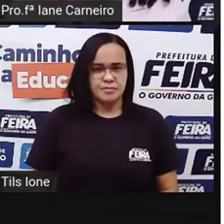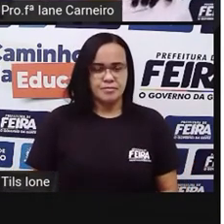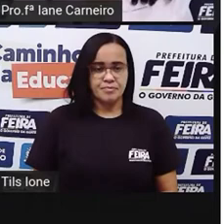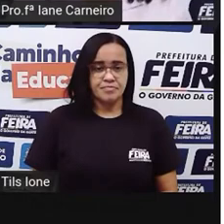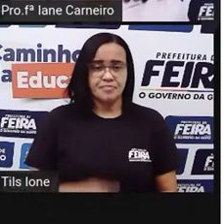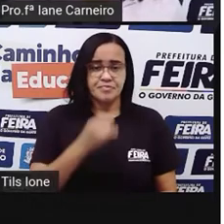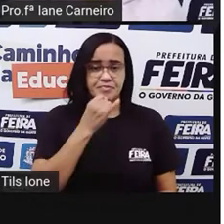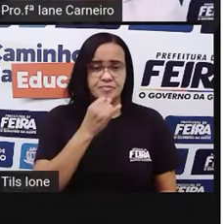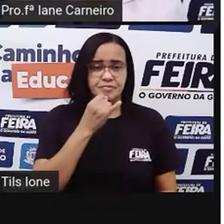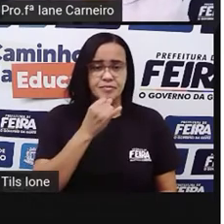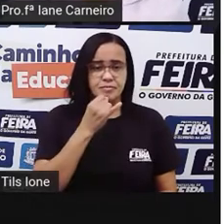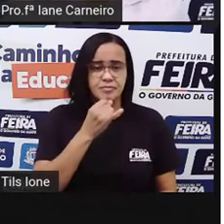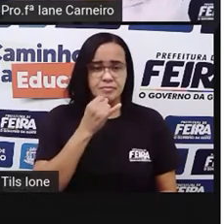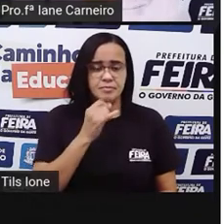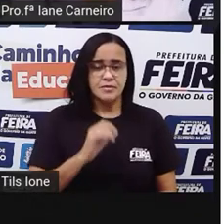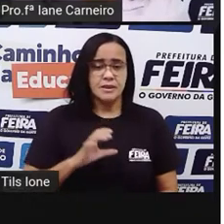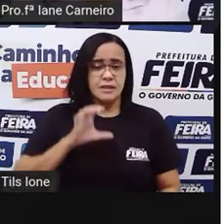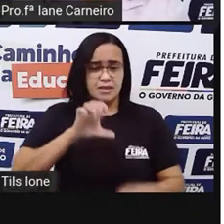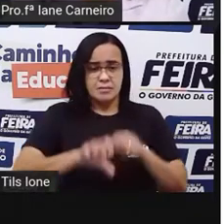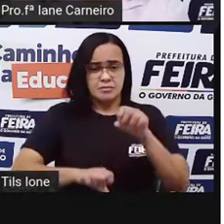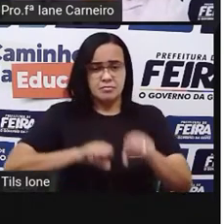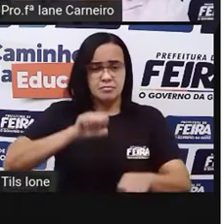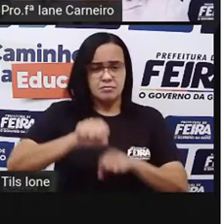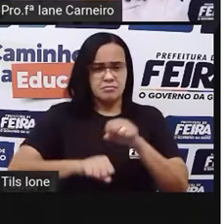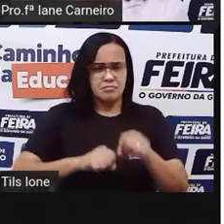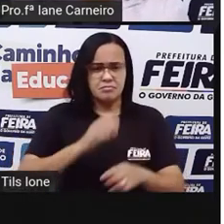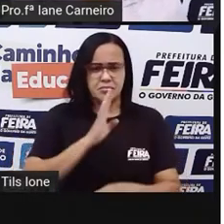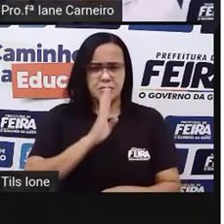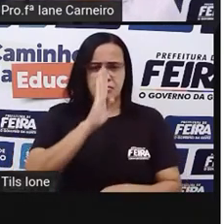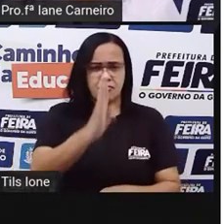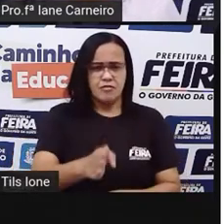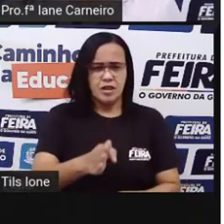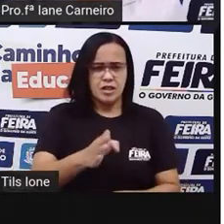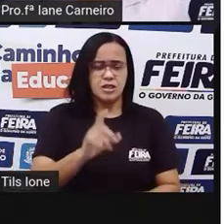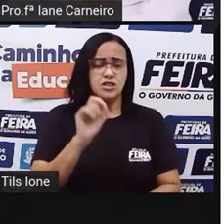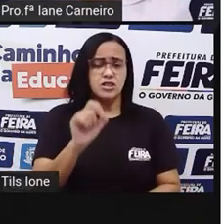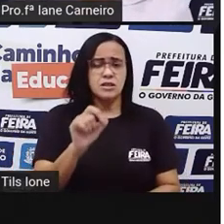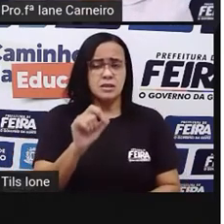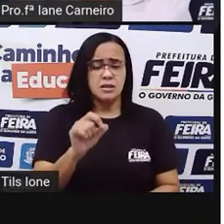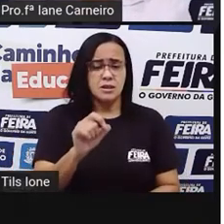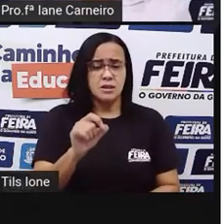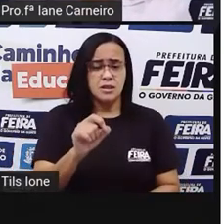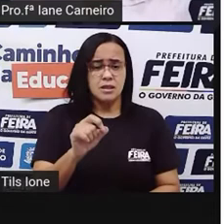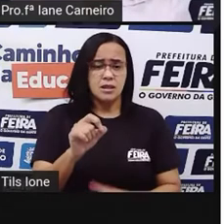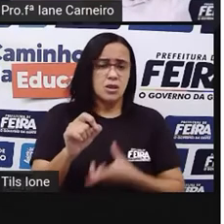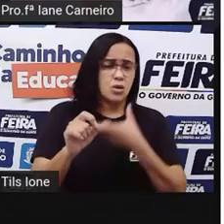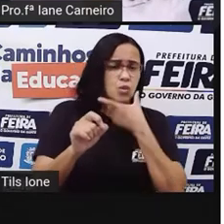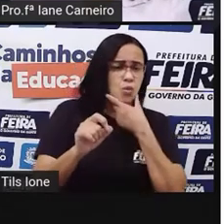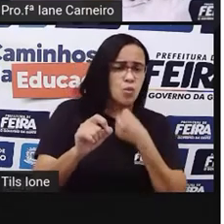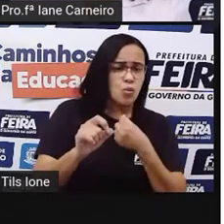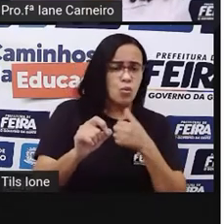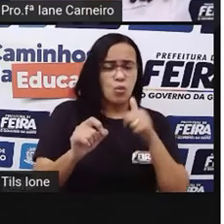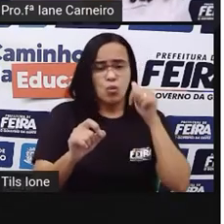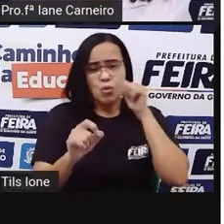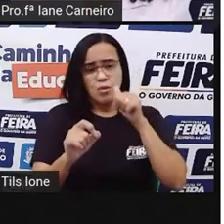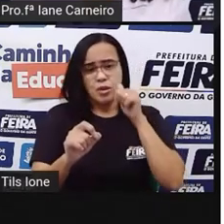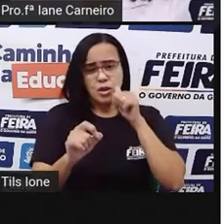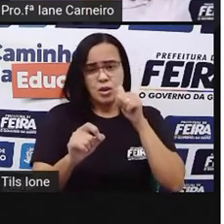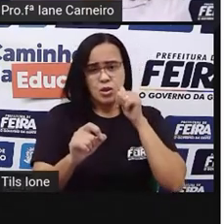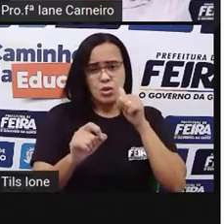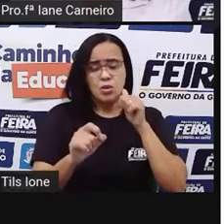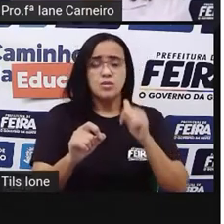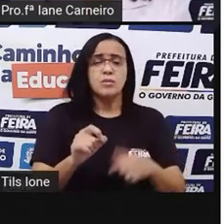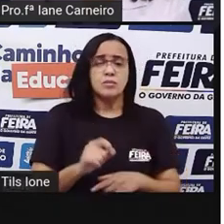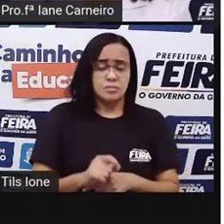por exemplo, né, quem é que está na frente? É o qual bicicleta? Essa bicicleta está à frente, né?